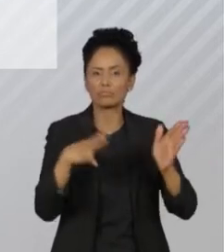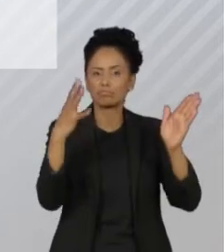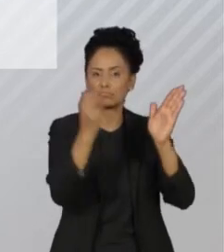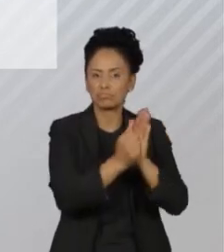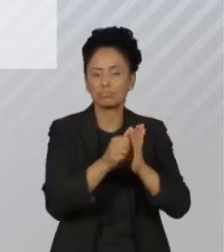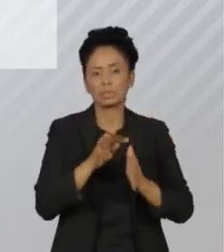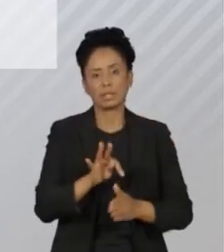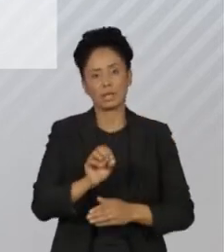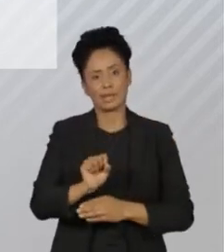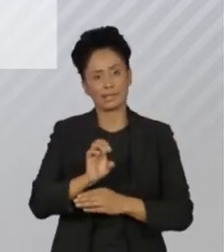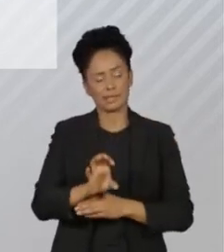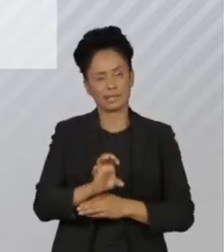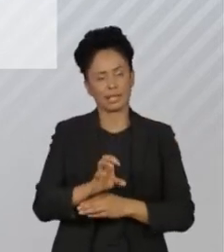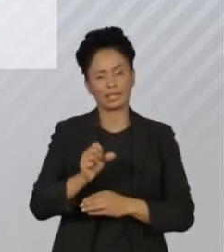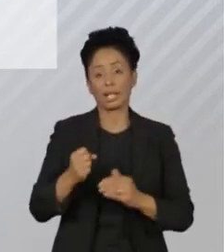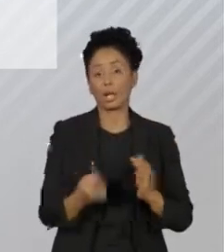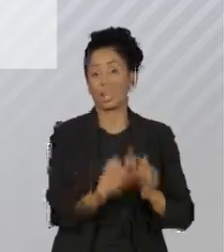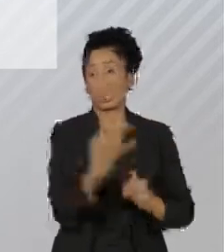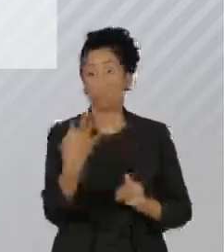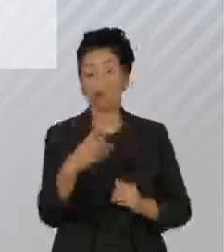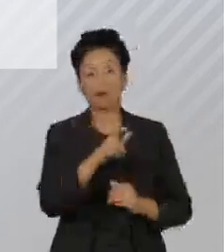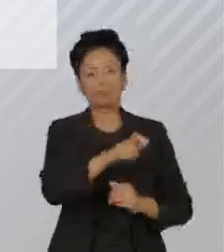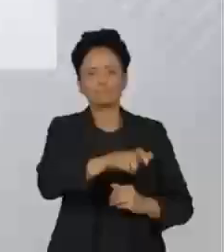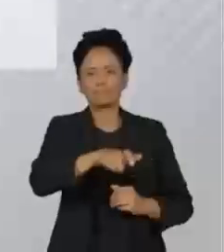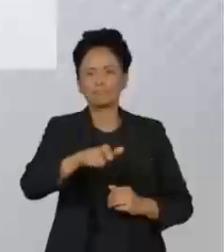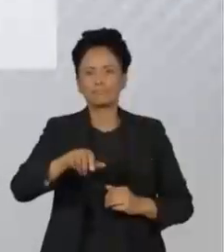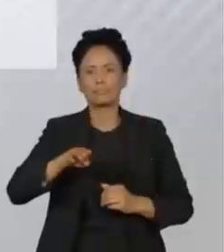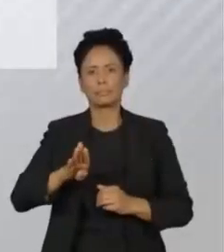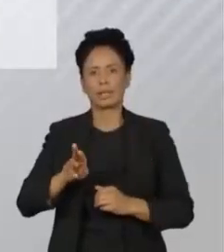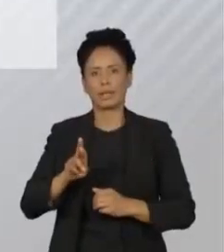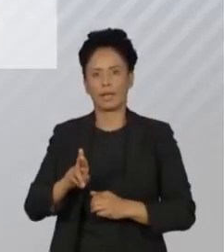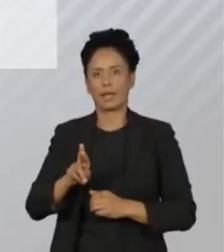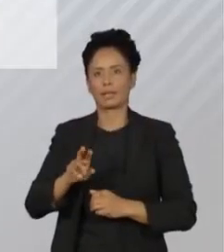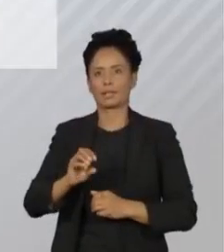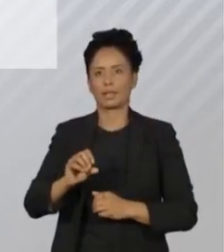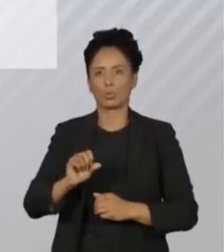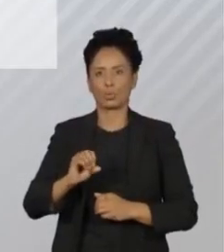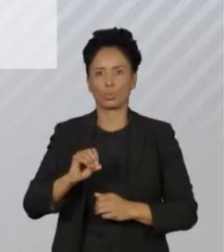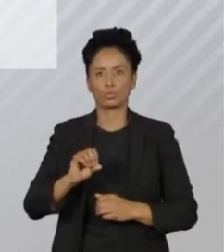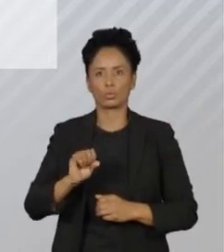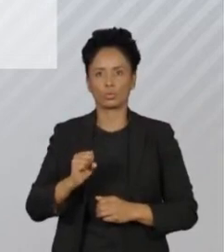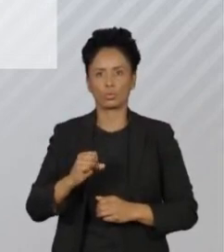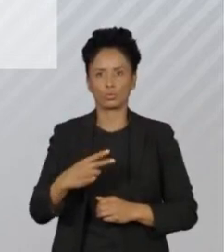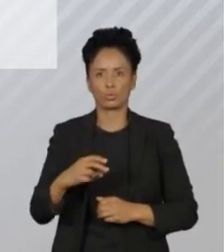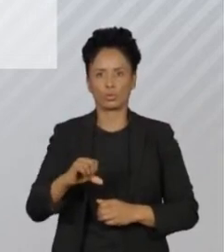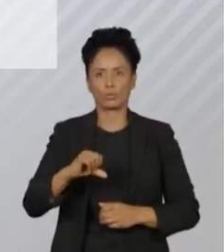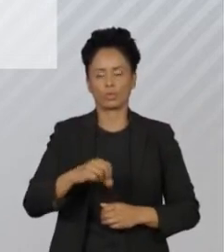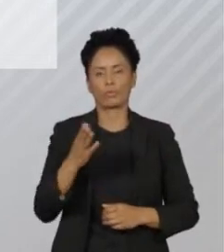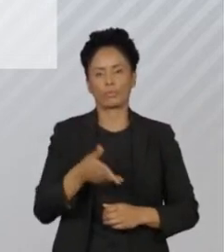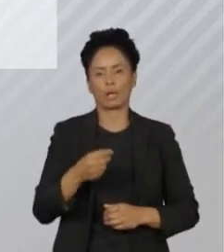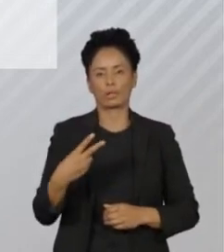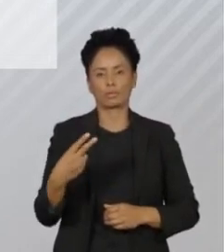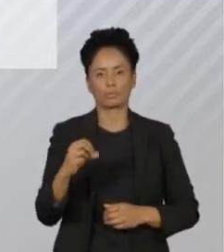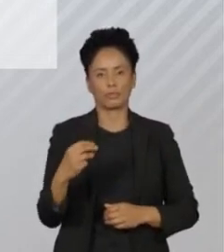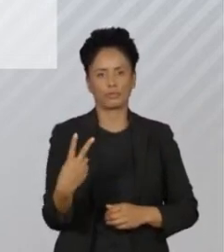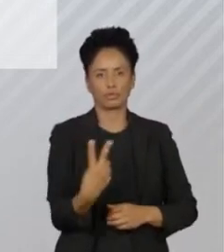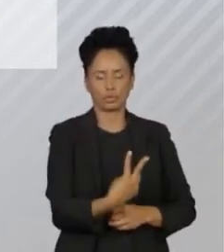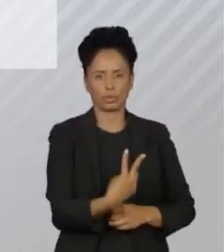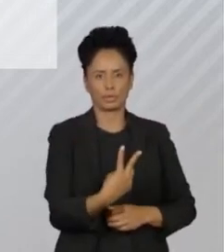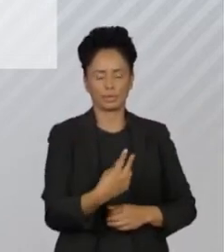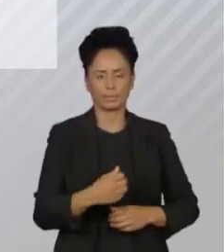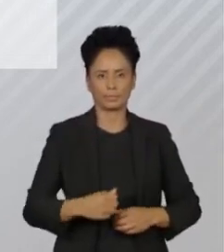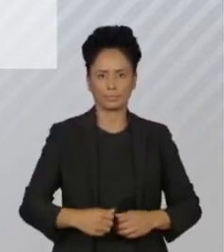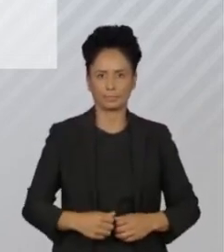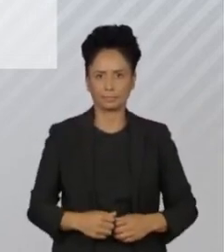Eleitoral com o número de identificação BR-08-299-2022. Desde a